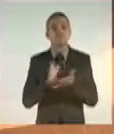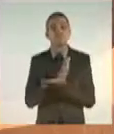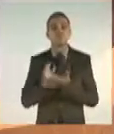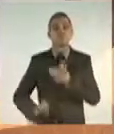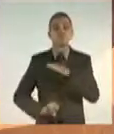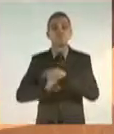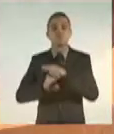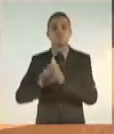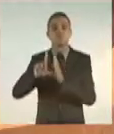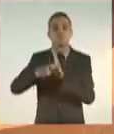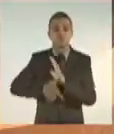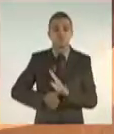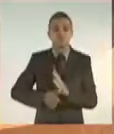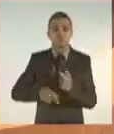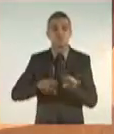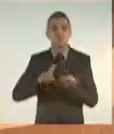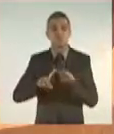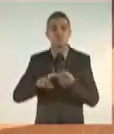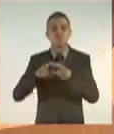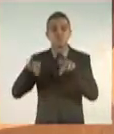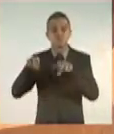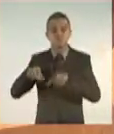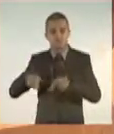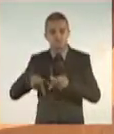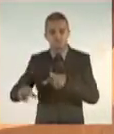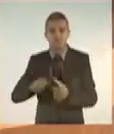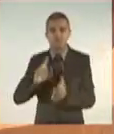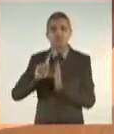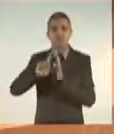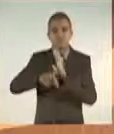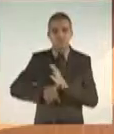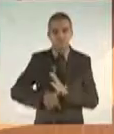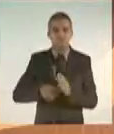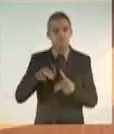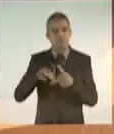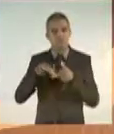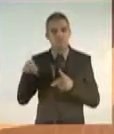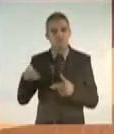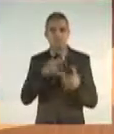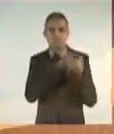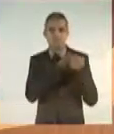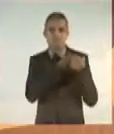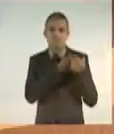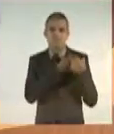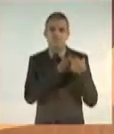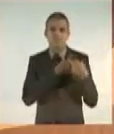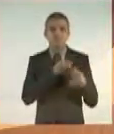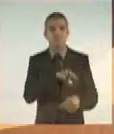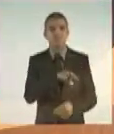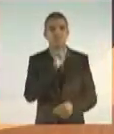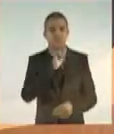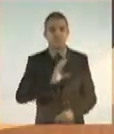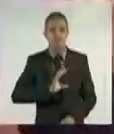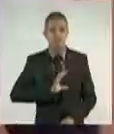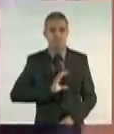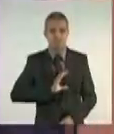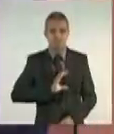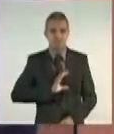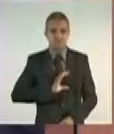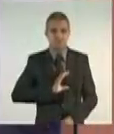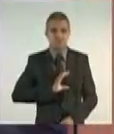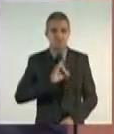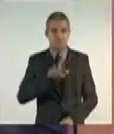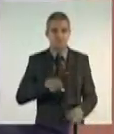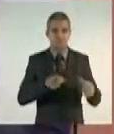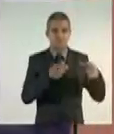não deixasse de fazer as suas obrigações. Aí ele escolheu caixias, a terra do nosso amigo, nosso presidente,